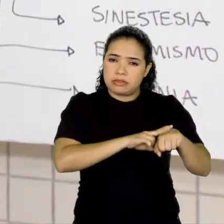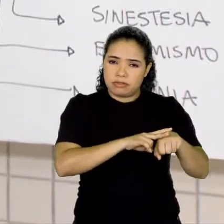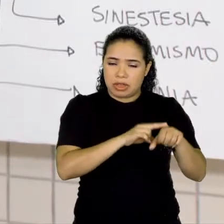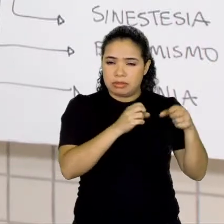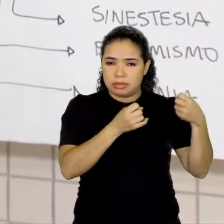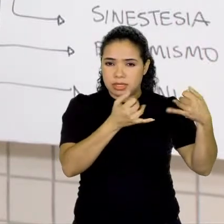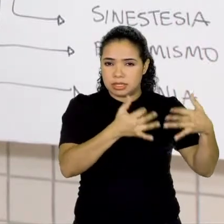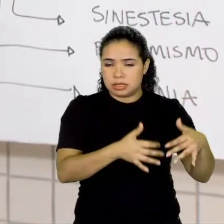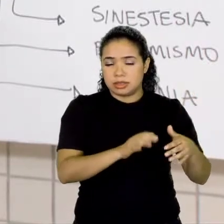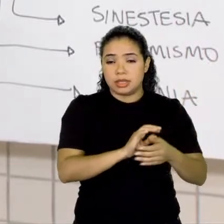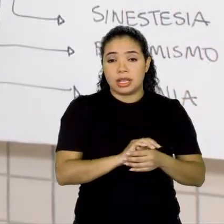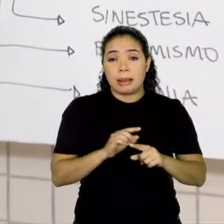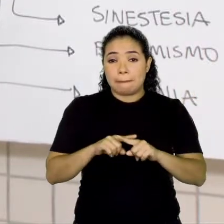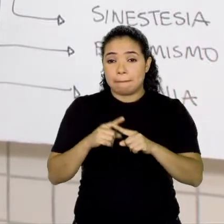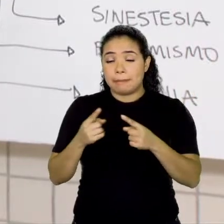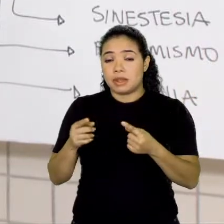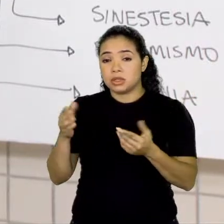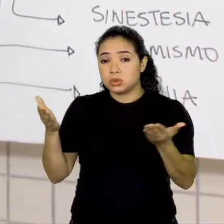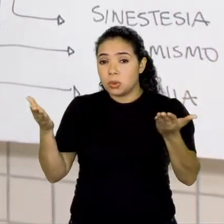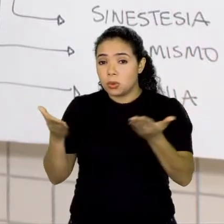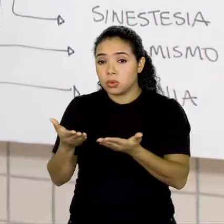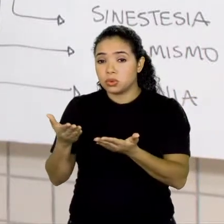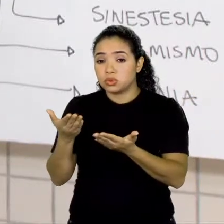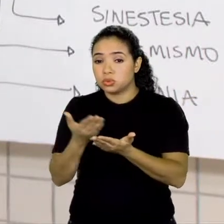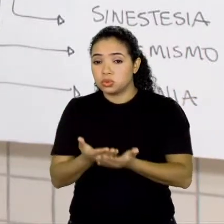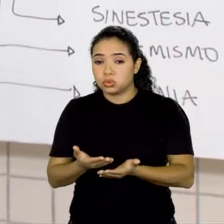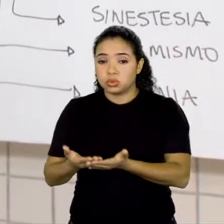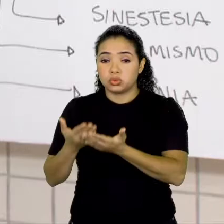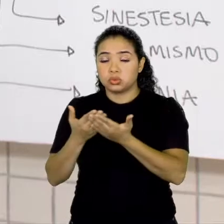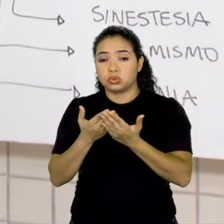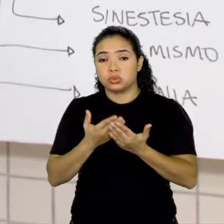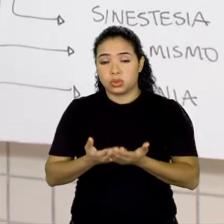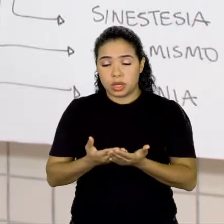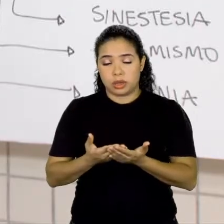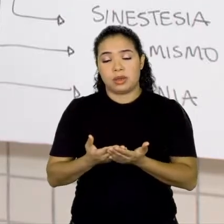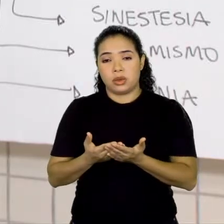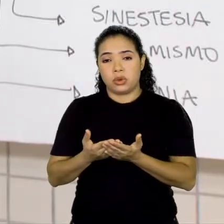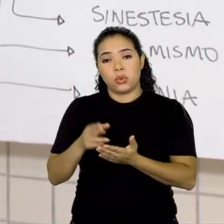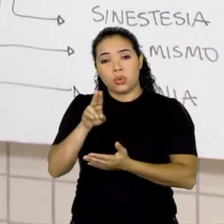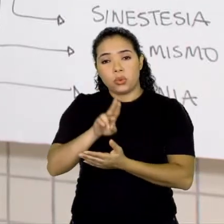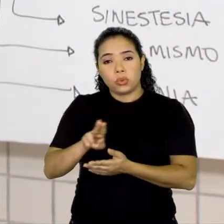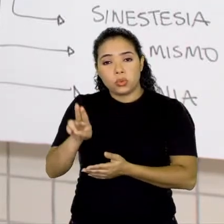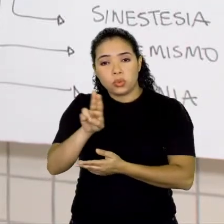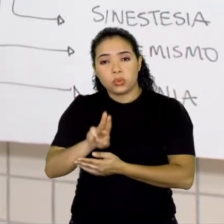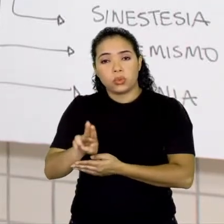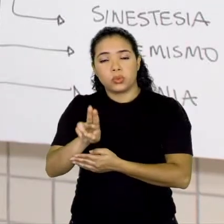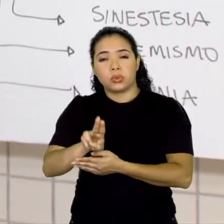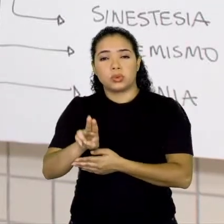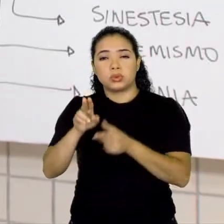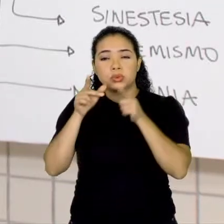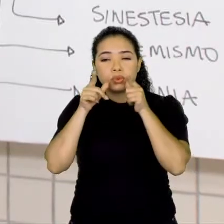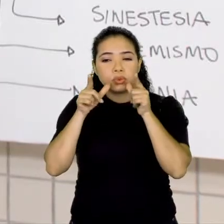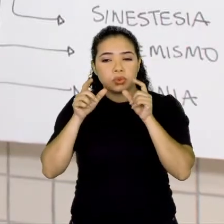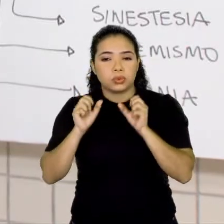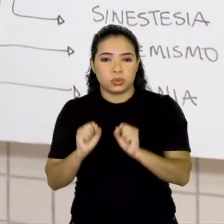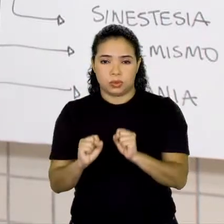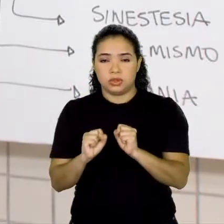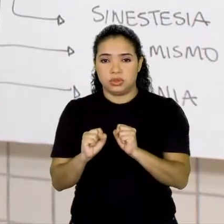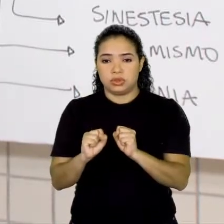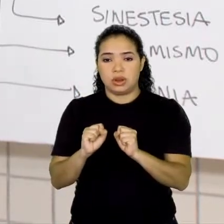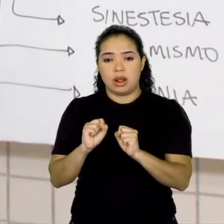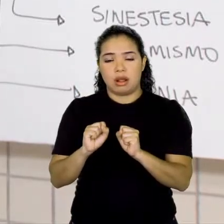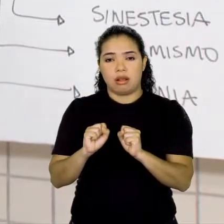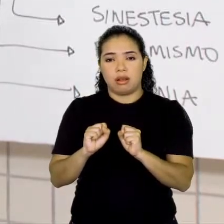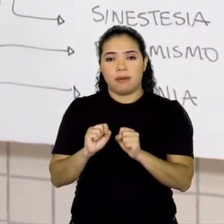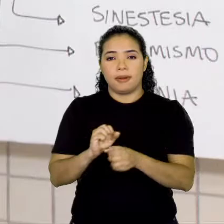trabalhar dois usos linguísticos, né? A partir da narrativa desse conto. Então, primeiramente,